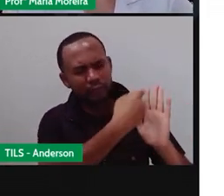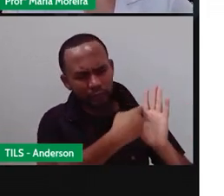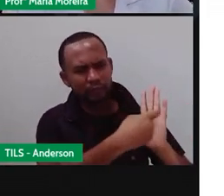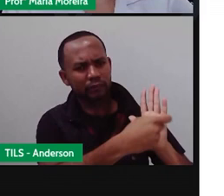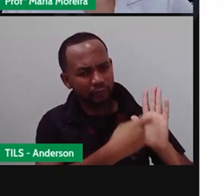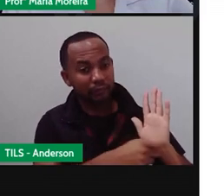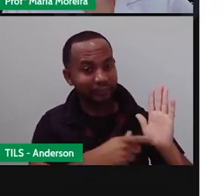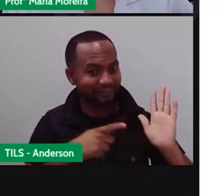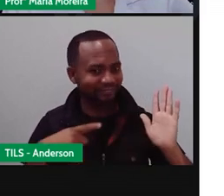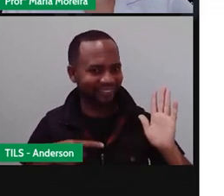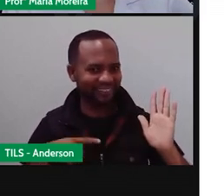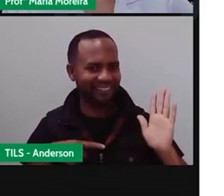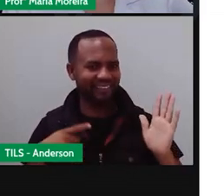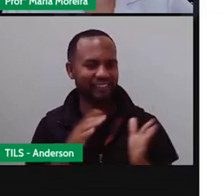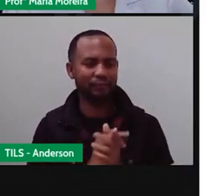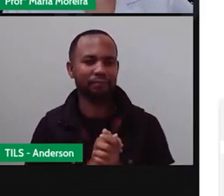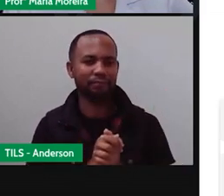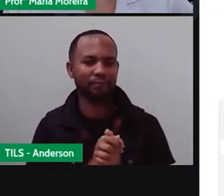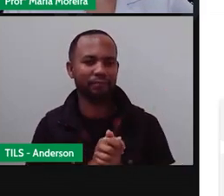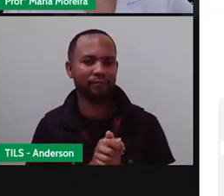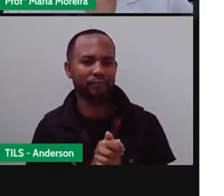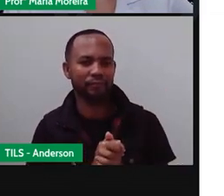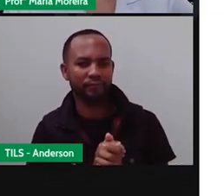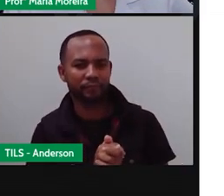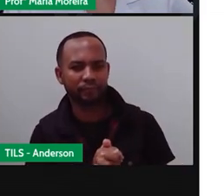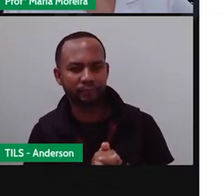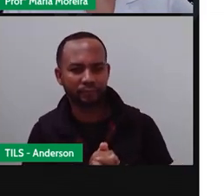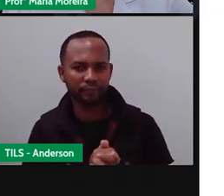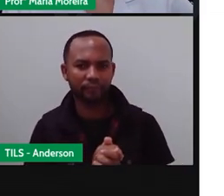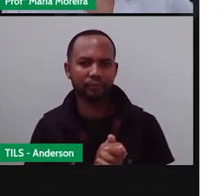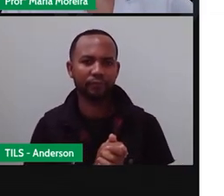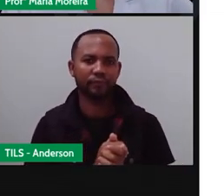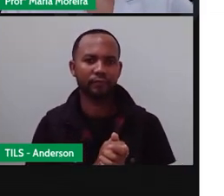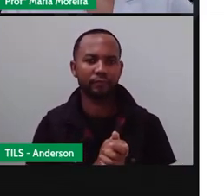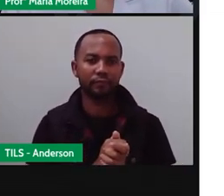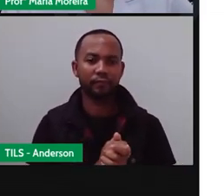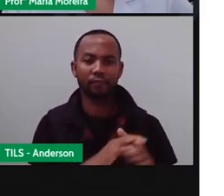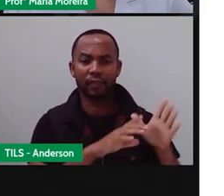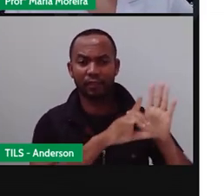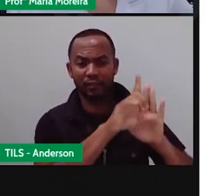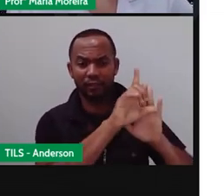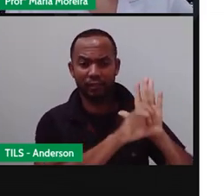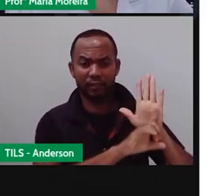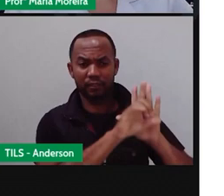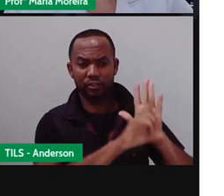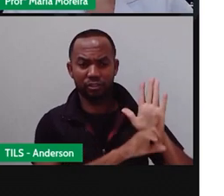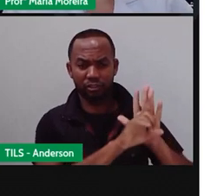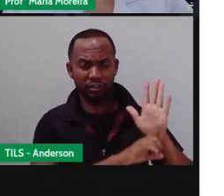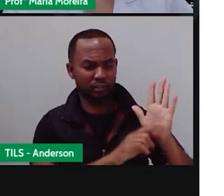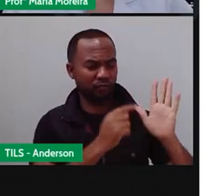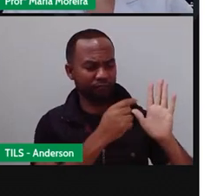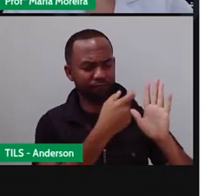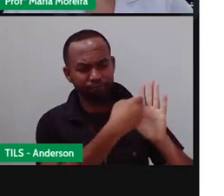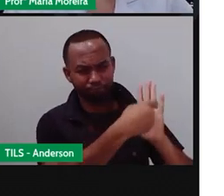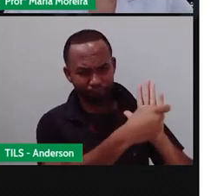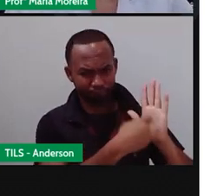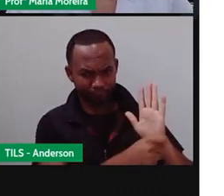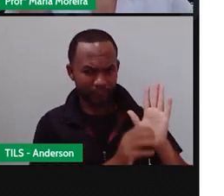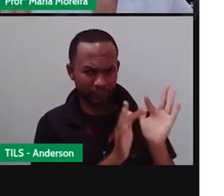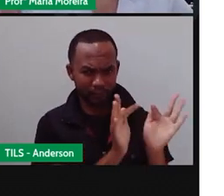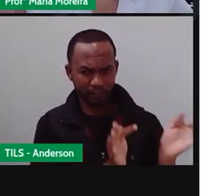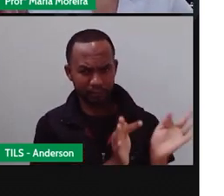esse gênero textual. Bom, a lista, né, ela tem uma estrutura super simples.